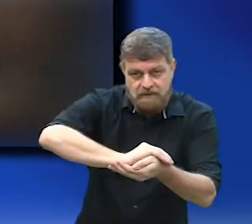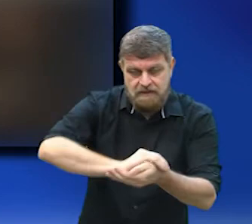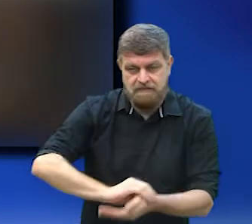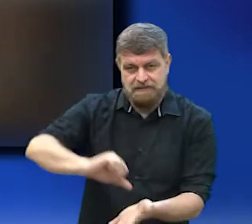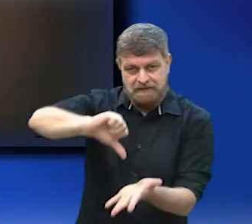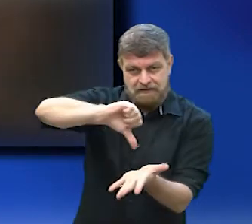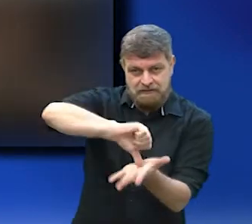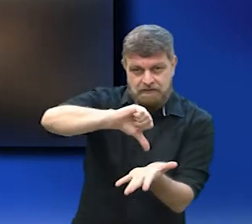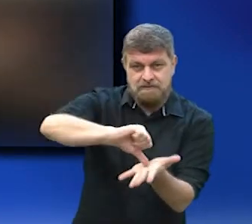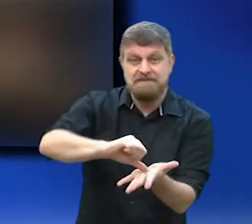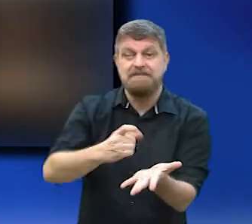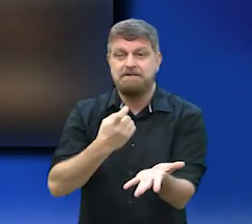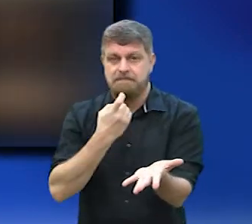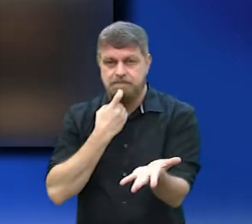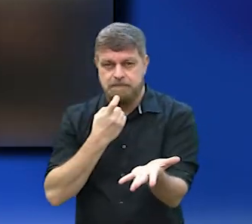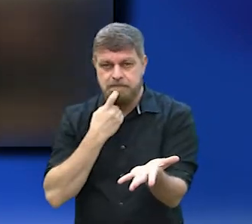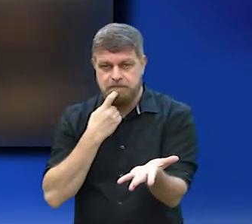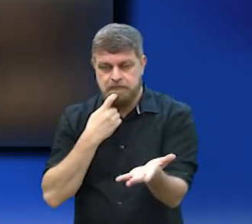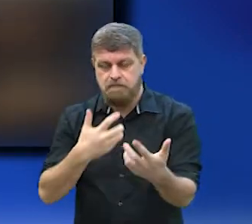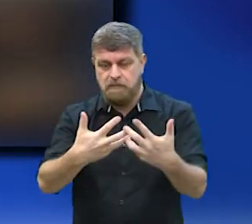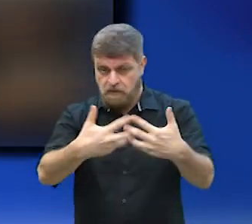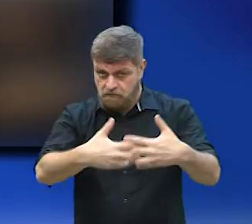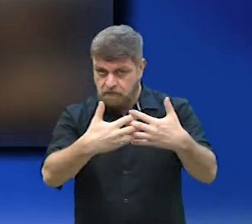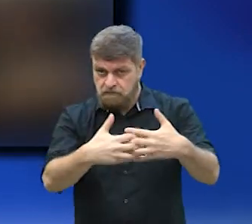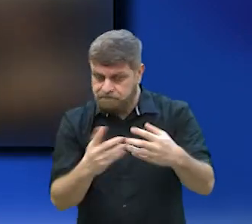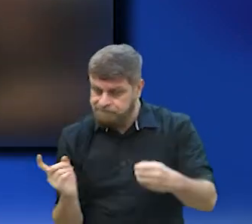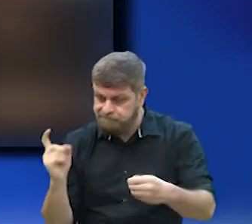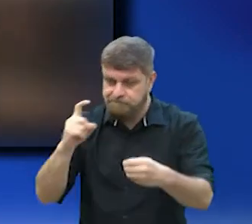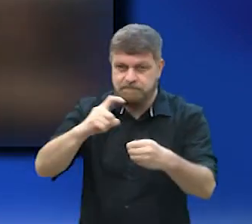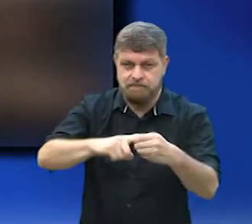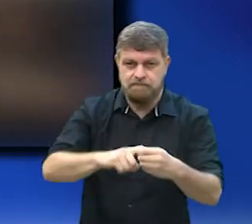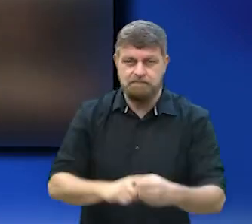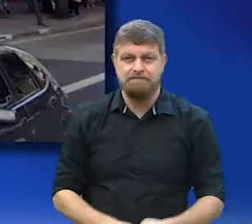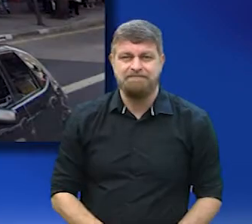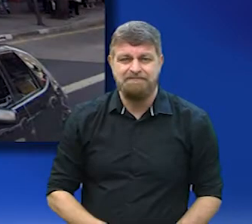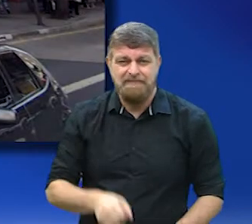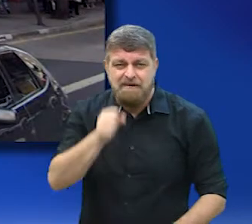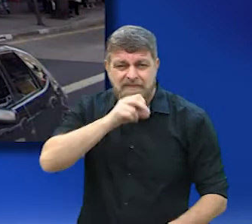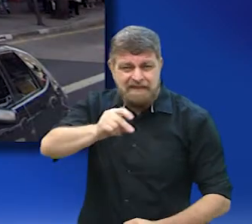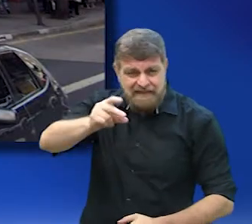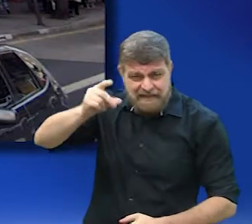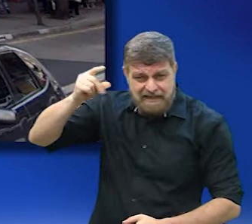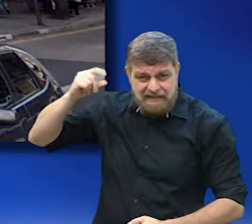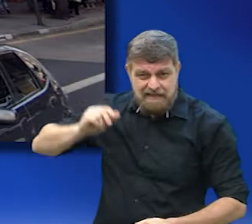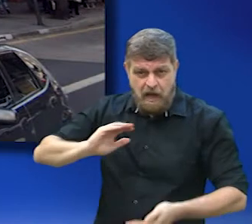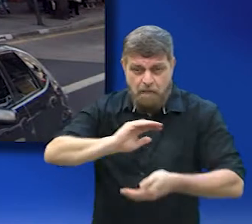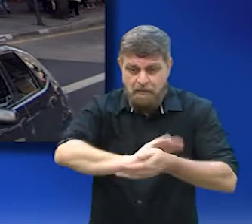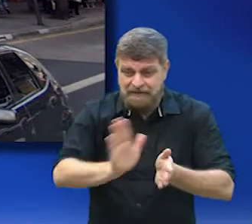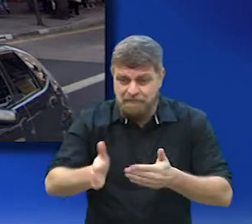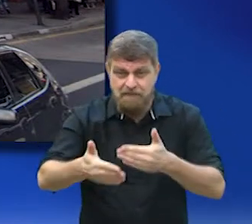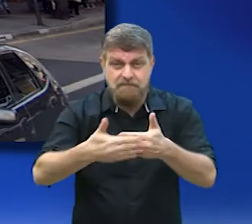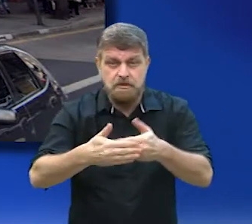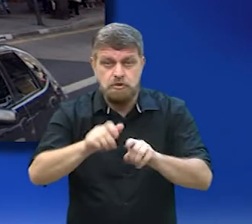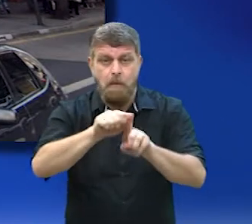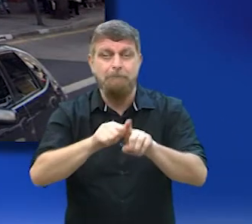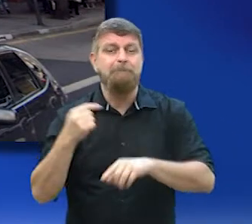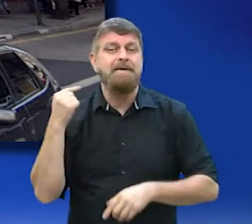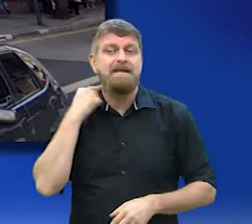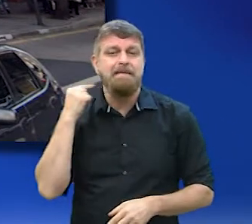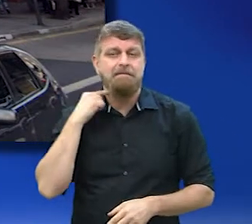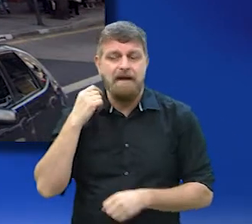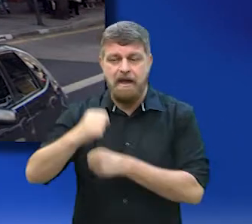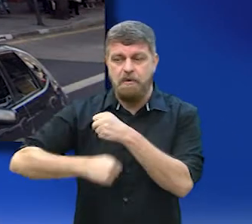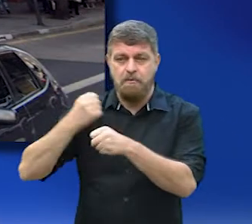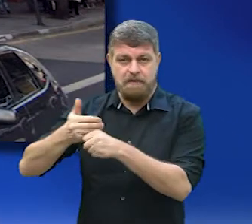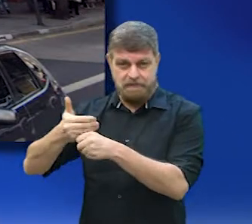reativação de um posto do Poupa Tempo na região central de Campinas. A antiga unidade foi desativada em maio